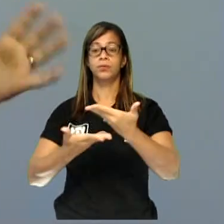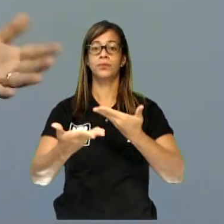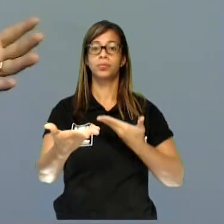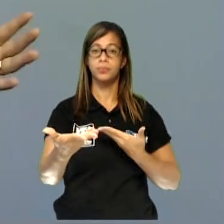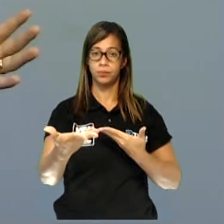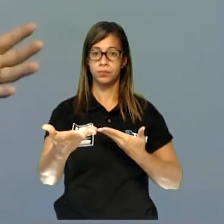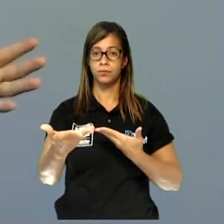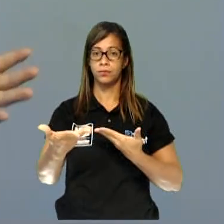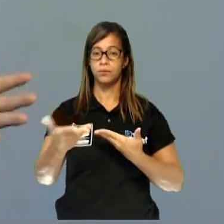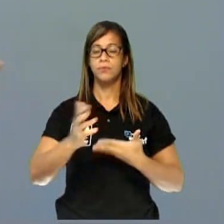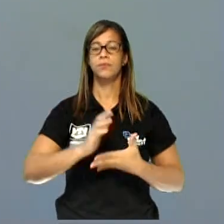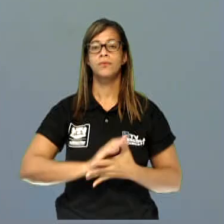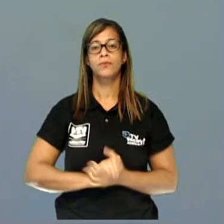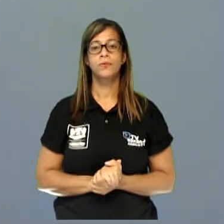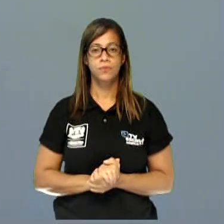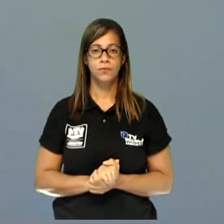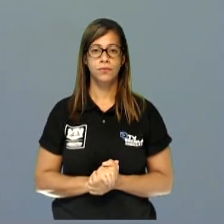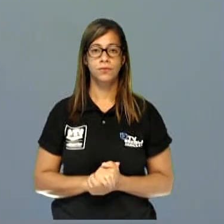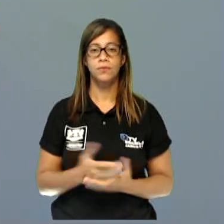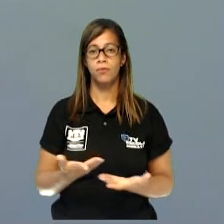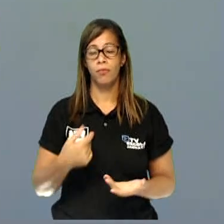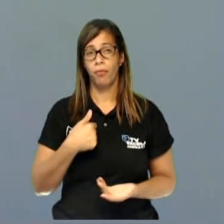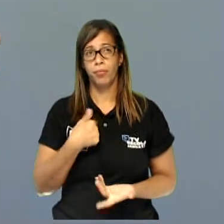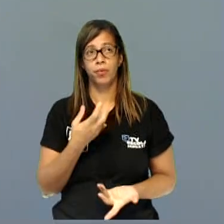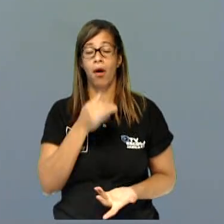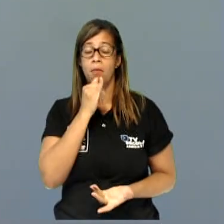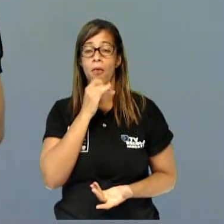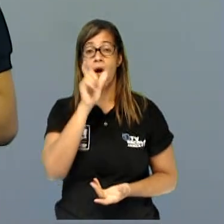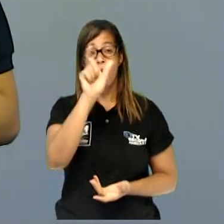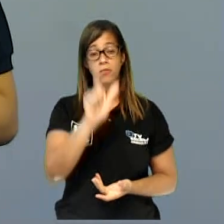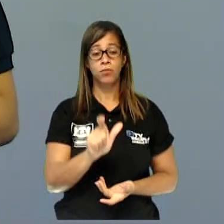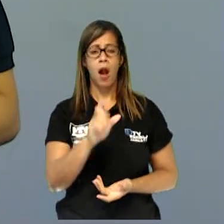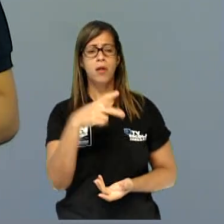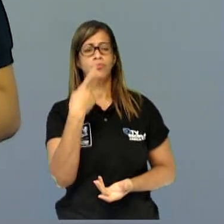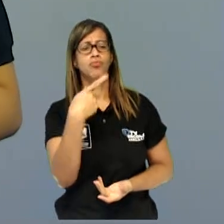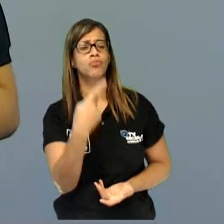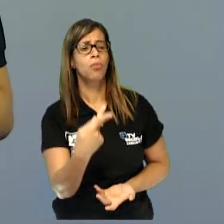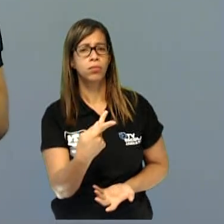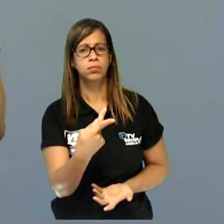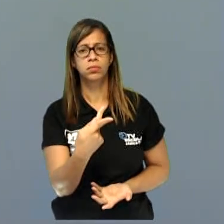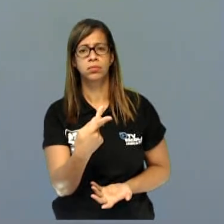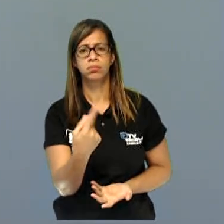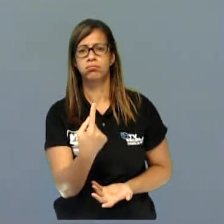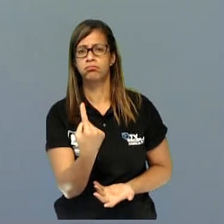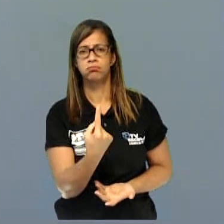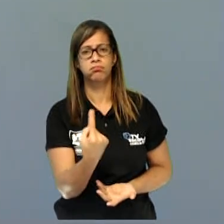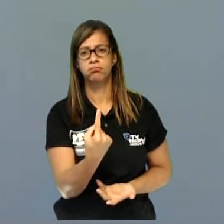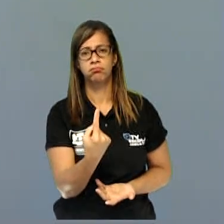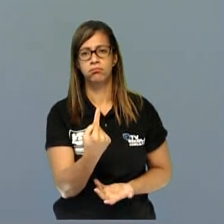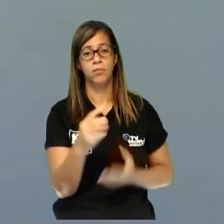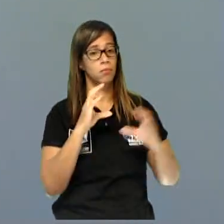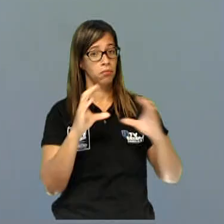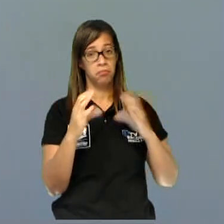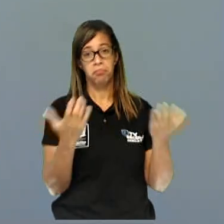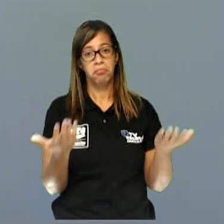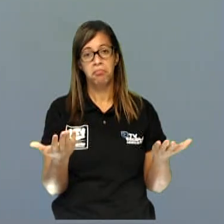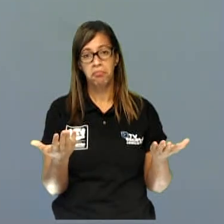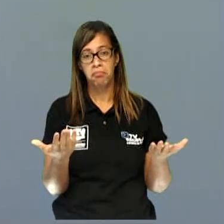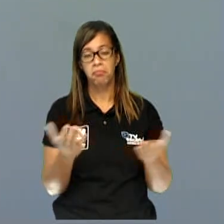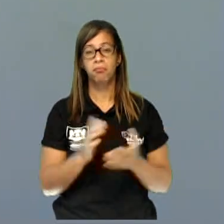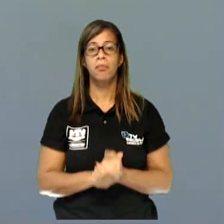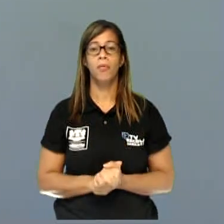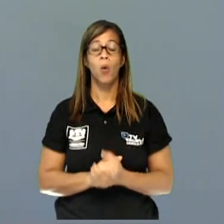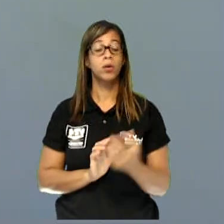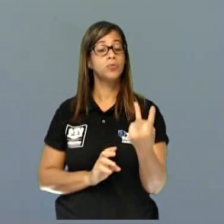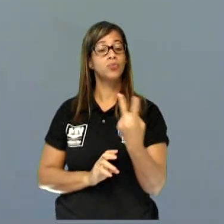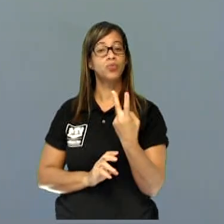monólogo, não há uma comunicação, eu estou falando sozinha, não estou me comunicando com ninguém. Agora, quando eu tenho o outro, aí